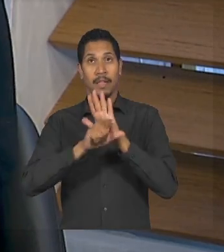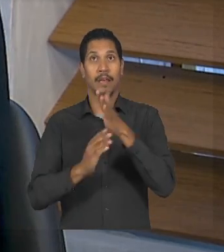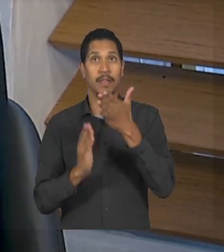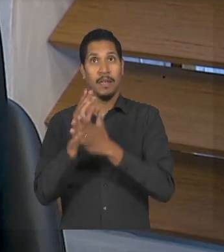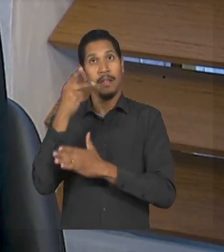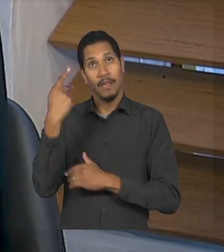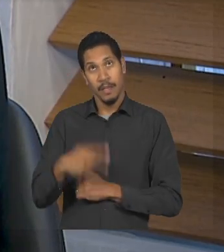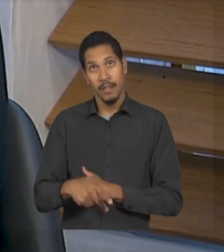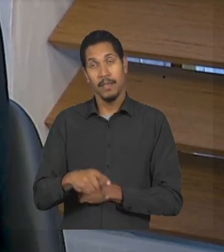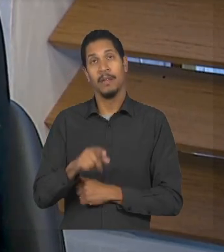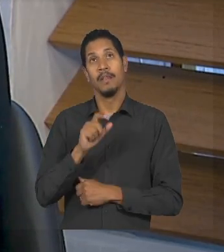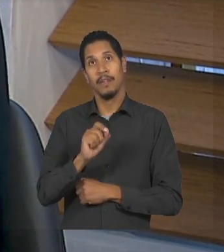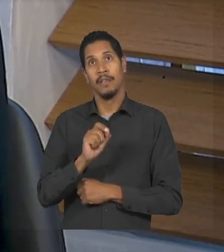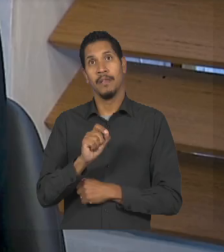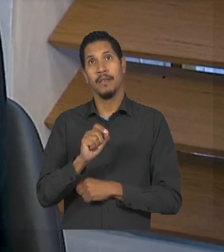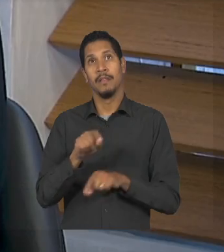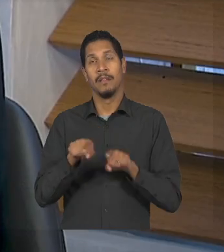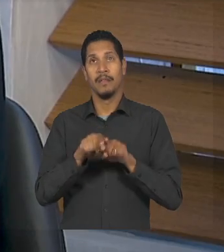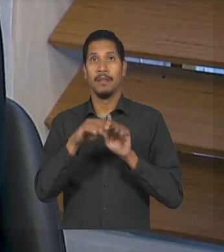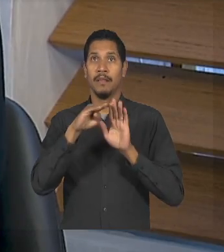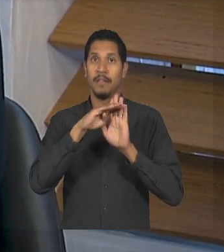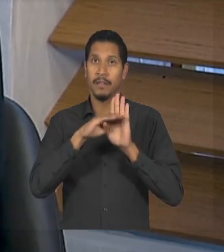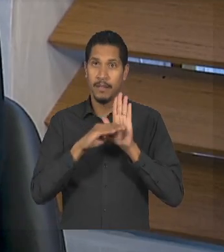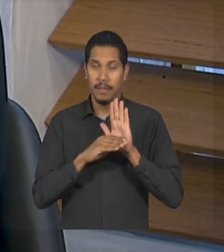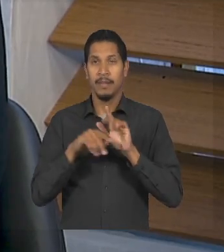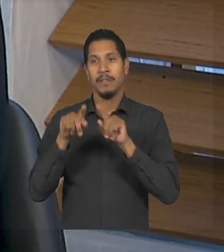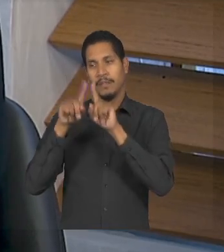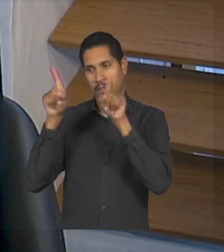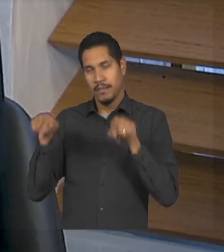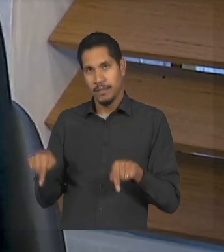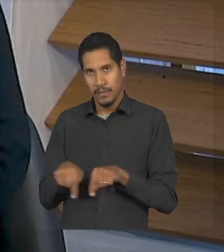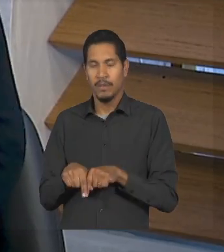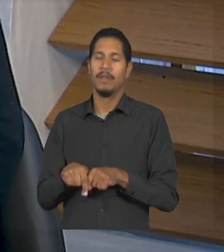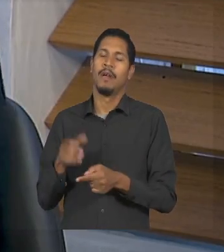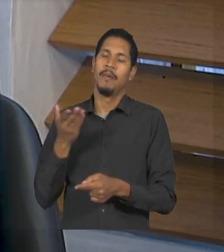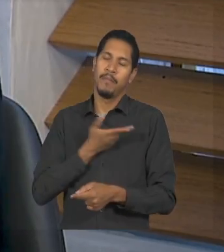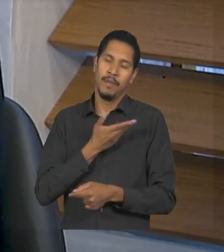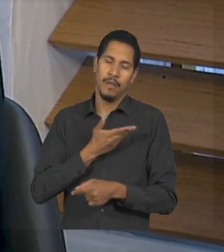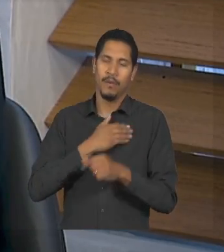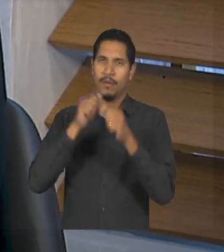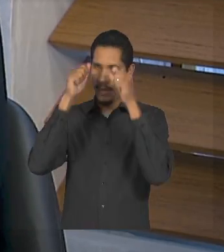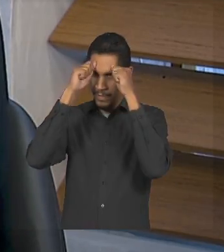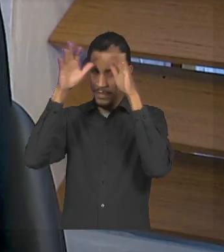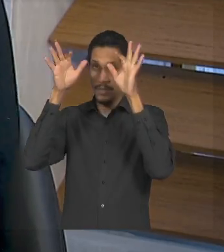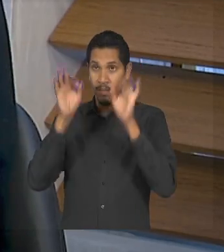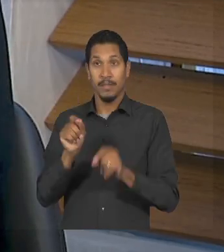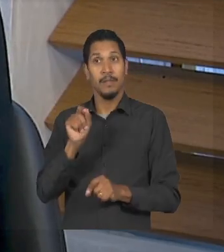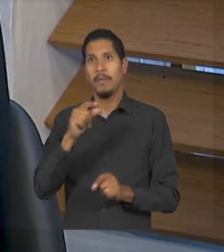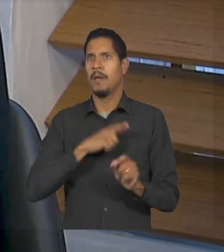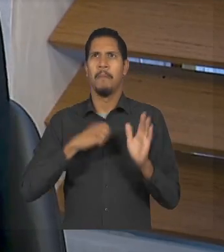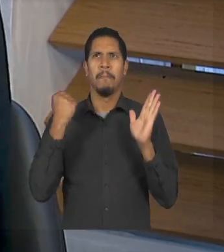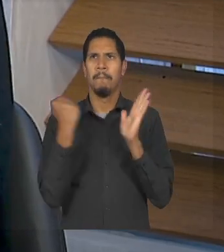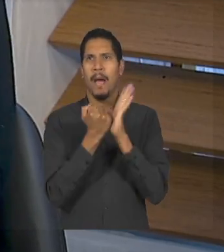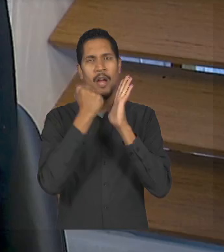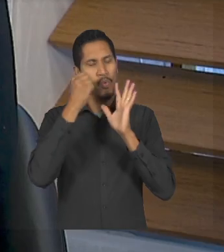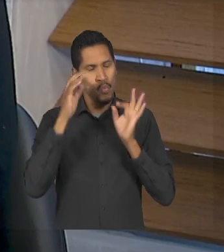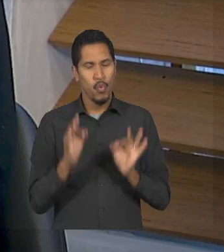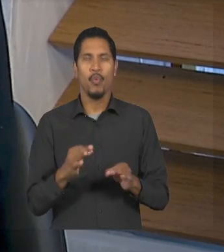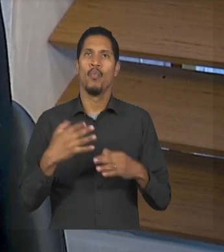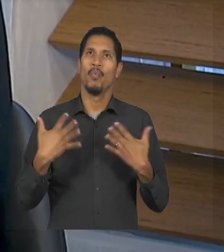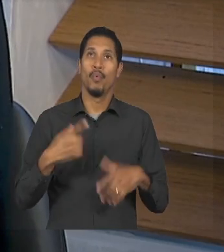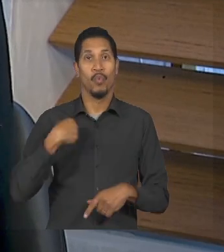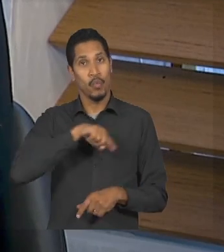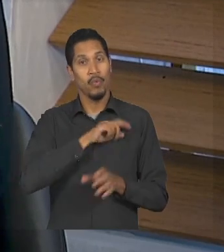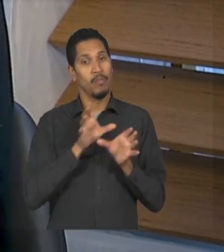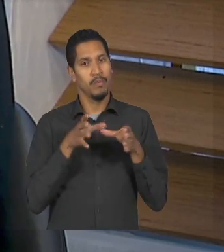que a lei ser programa servidor amigo do autista que depois eu vou falar um pouquinho para vocês que foi um marco para nós da